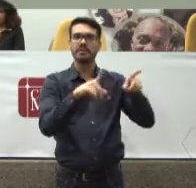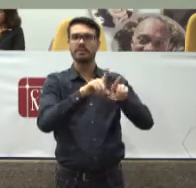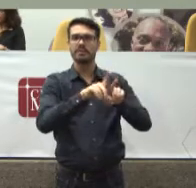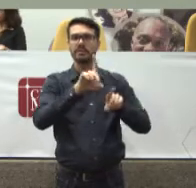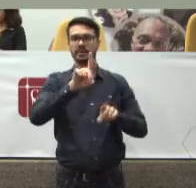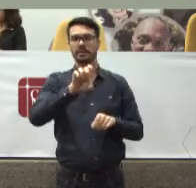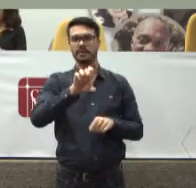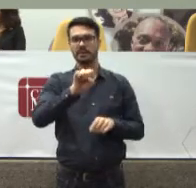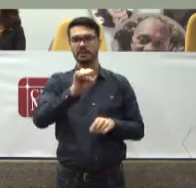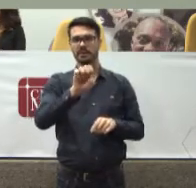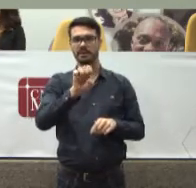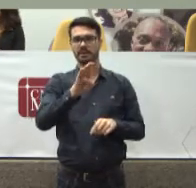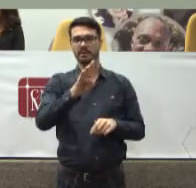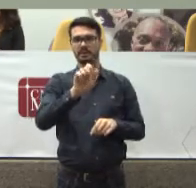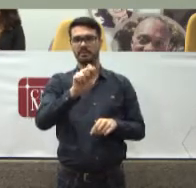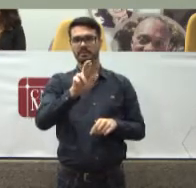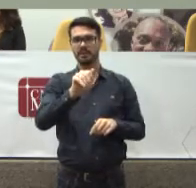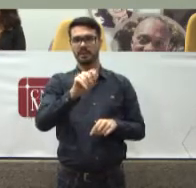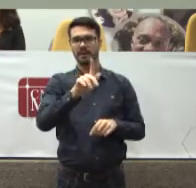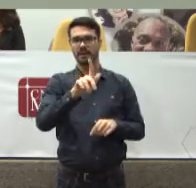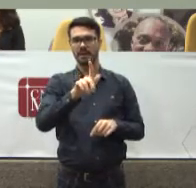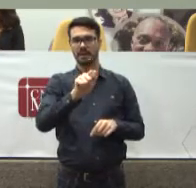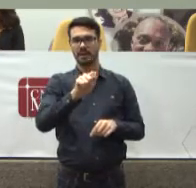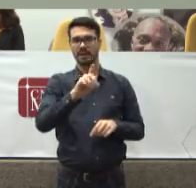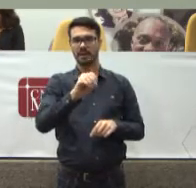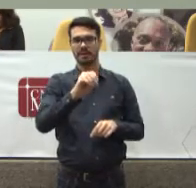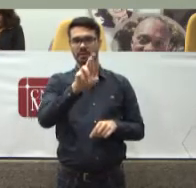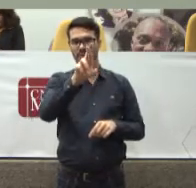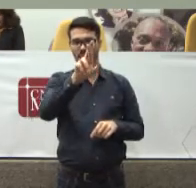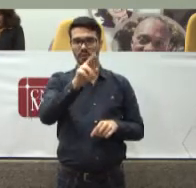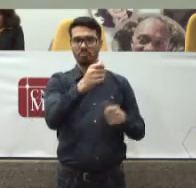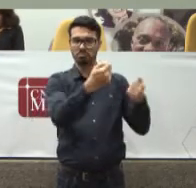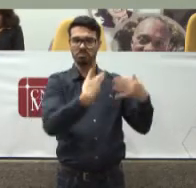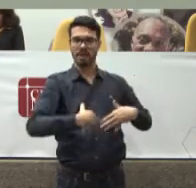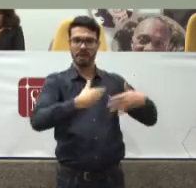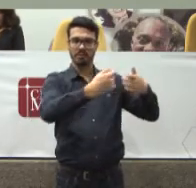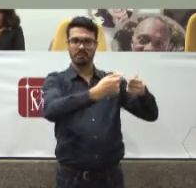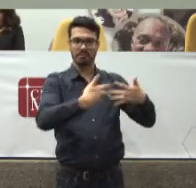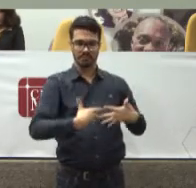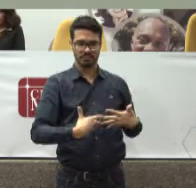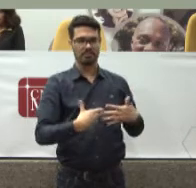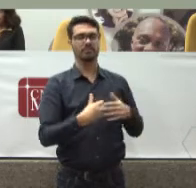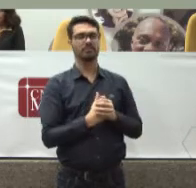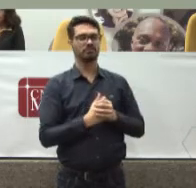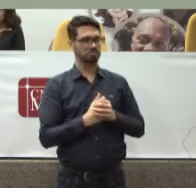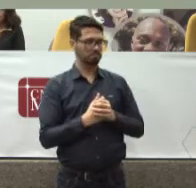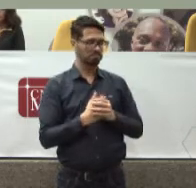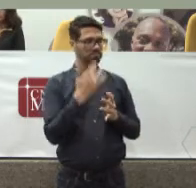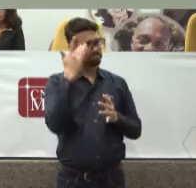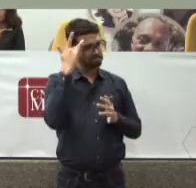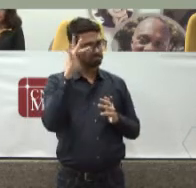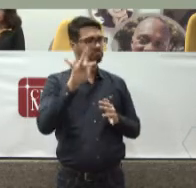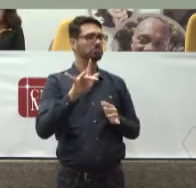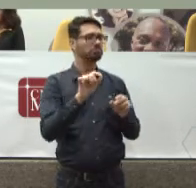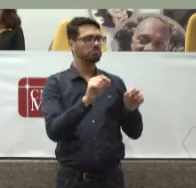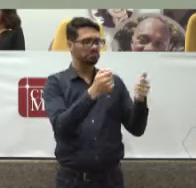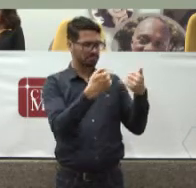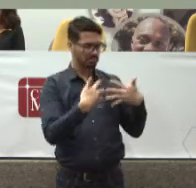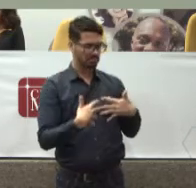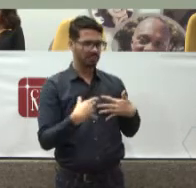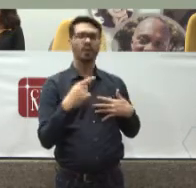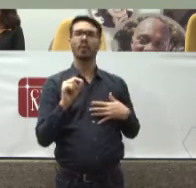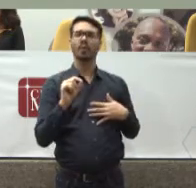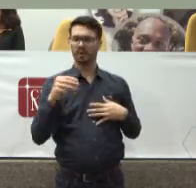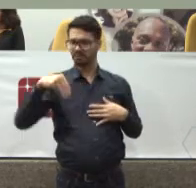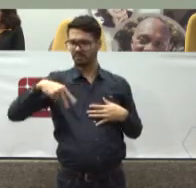E Vivenciando aquilo Que é inerente Ao ser humano Aquele primeiro estranhamento O que vem um integrante Do ministério